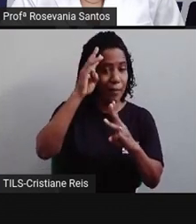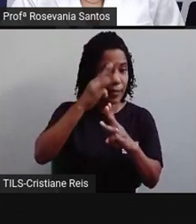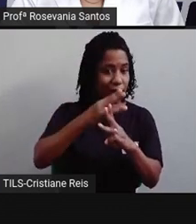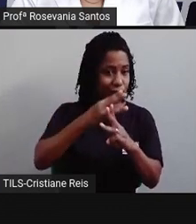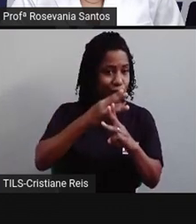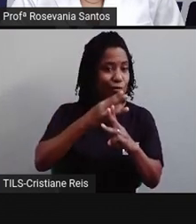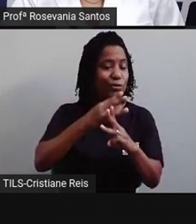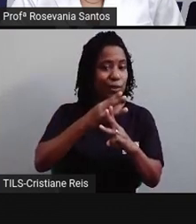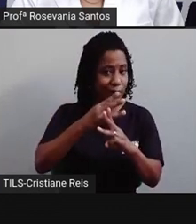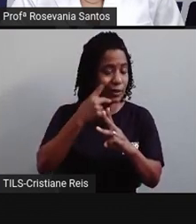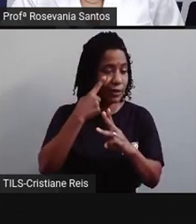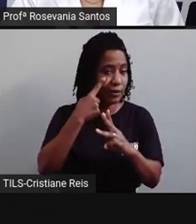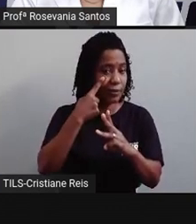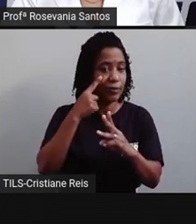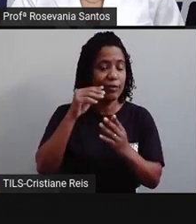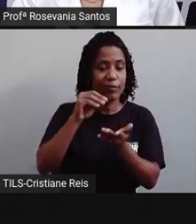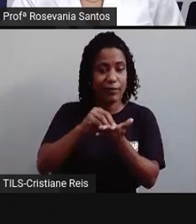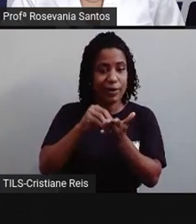já está chegando aqui, ó.